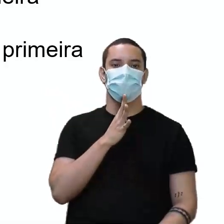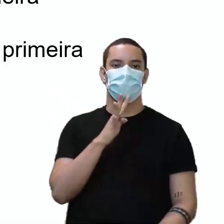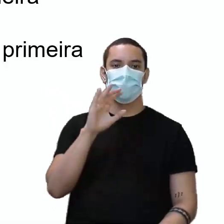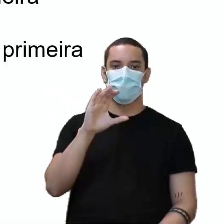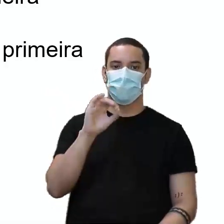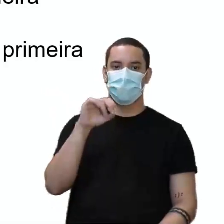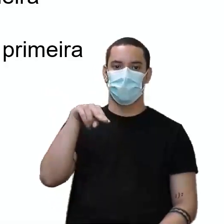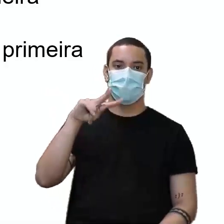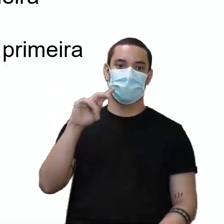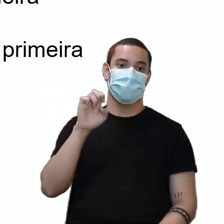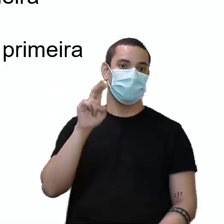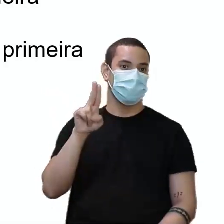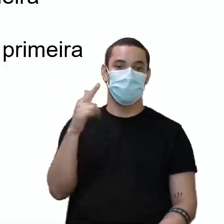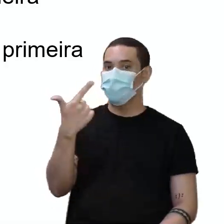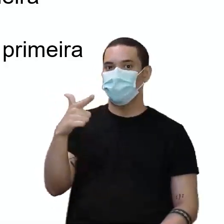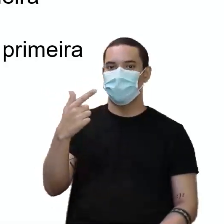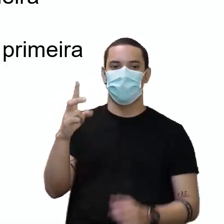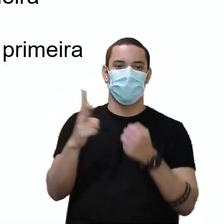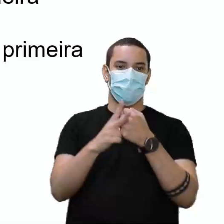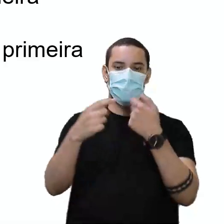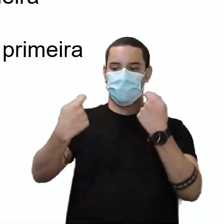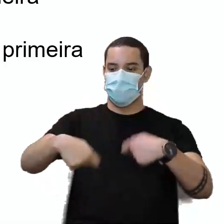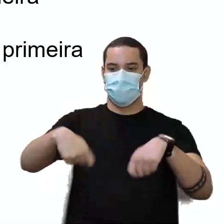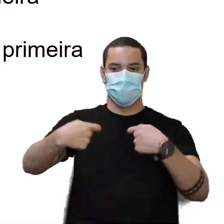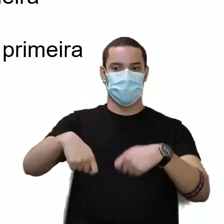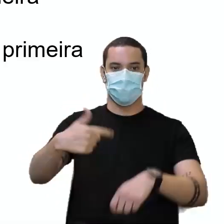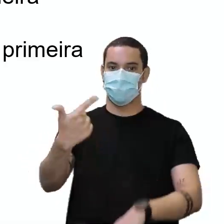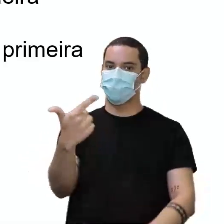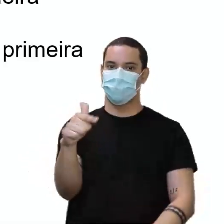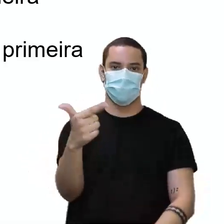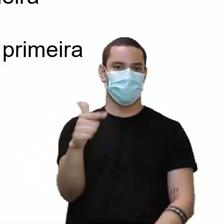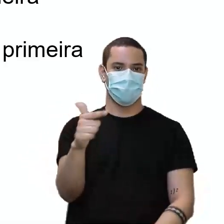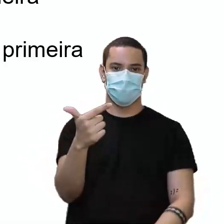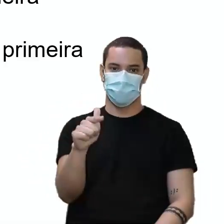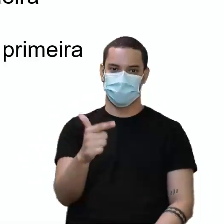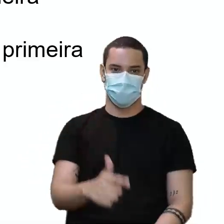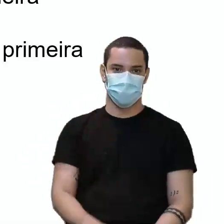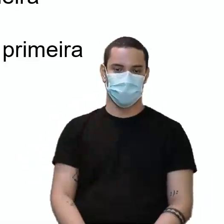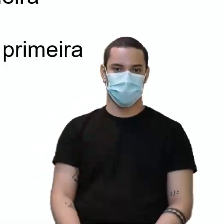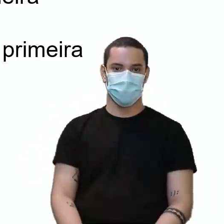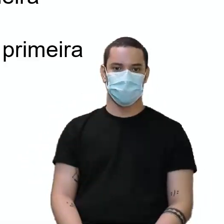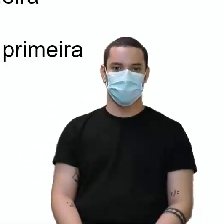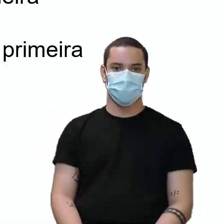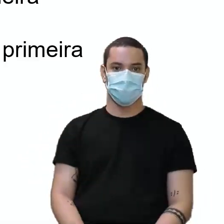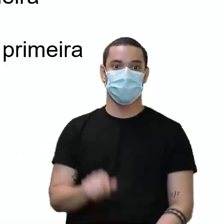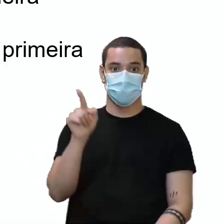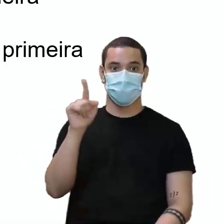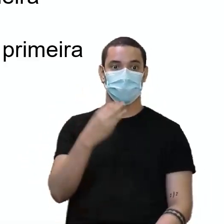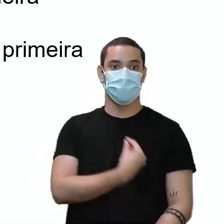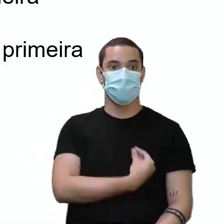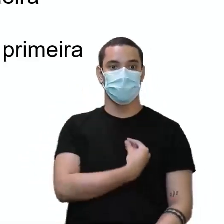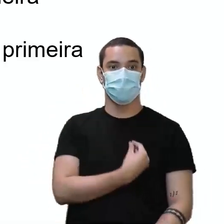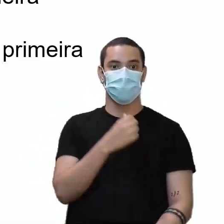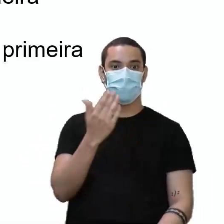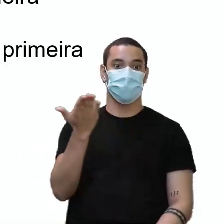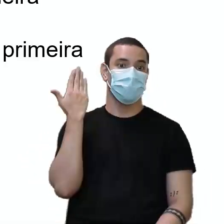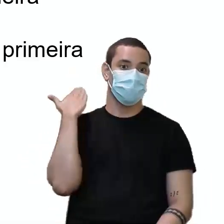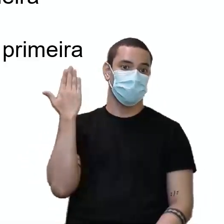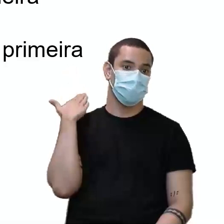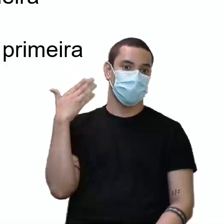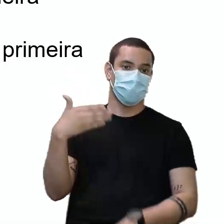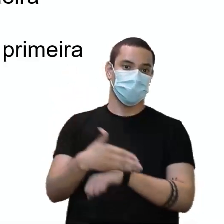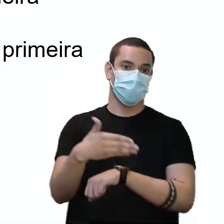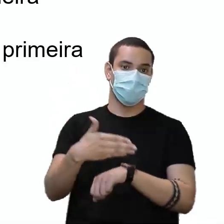Não é você precisa. Eu não tenho o verbo precisa no meio. Eu tenho outro verbo. E o meu verbo conhecer, ele está conjugado no participo